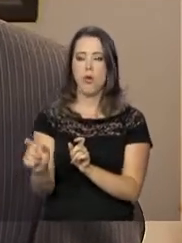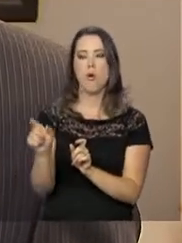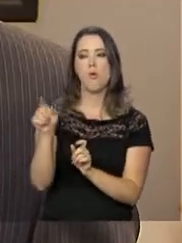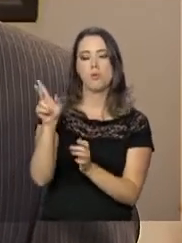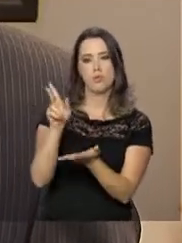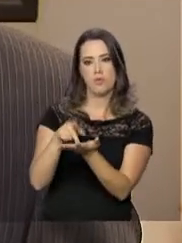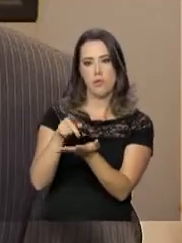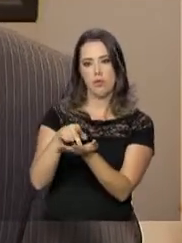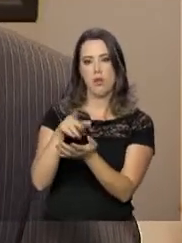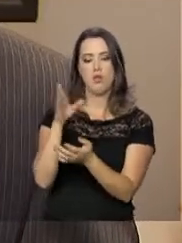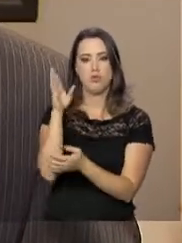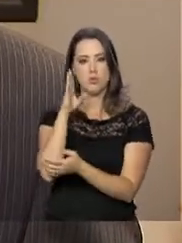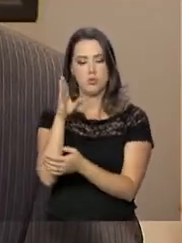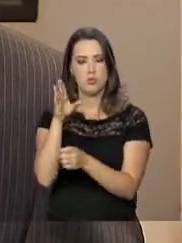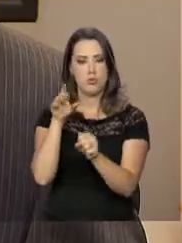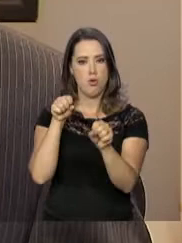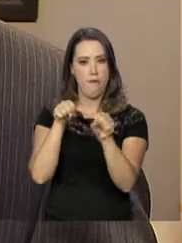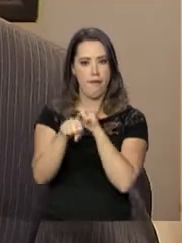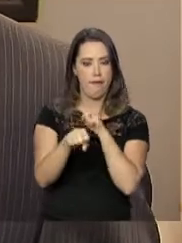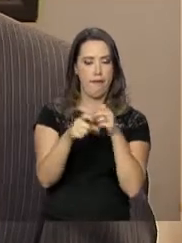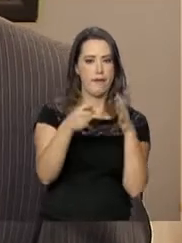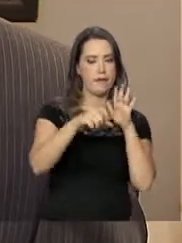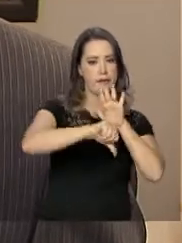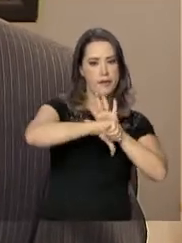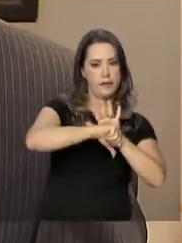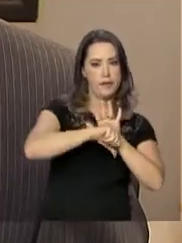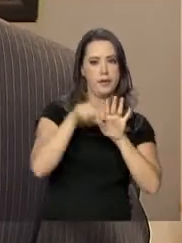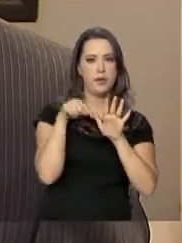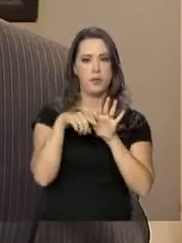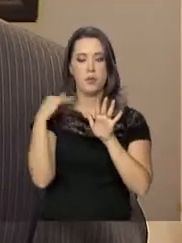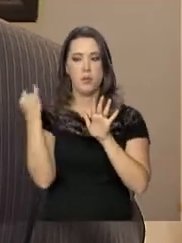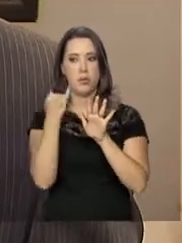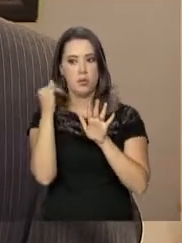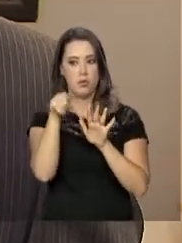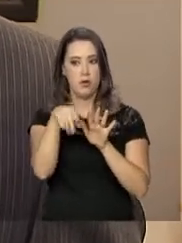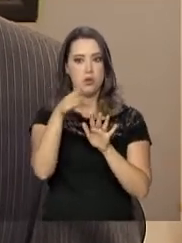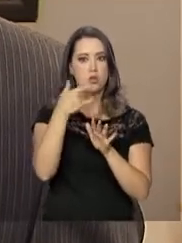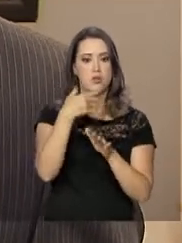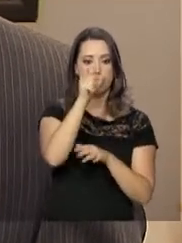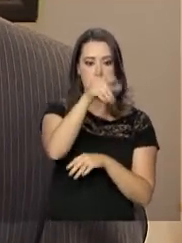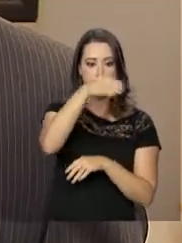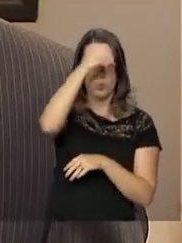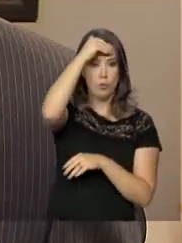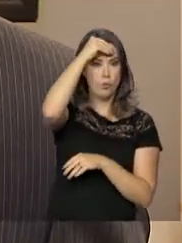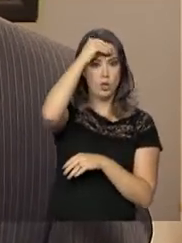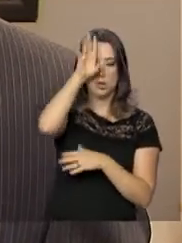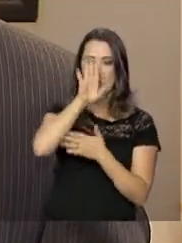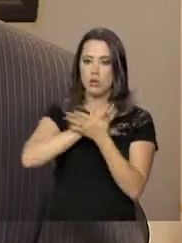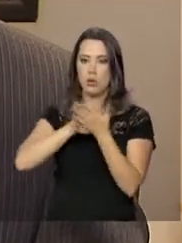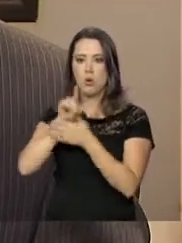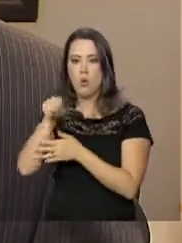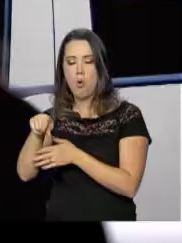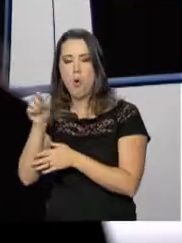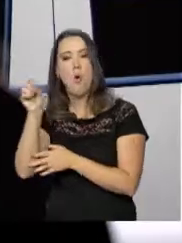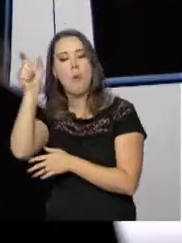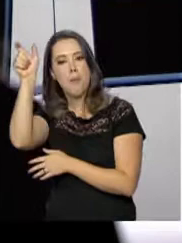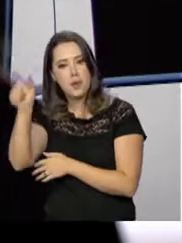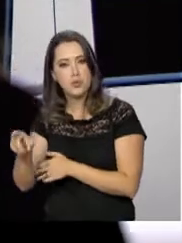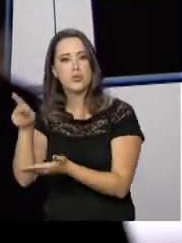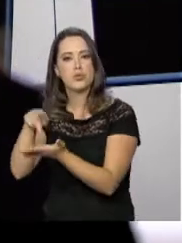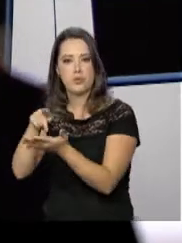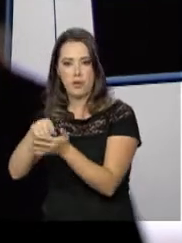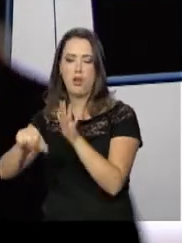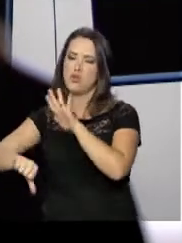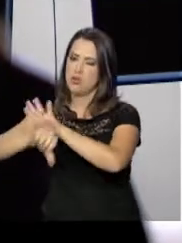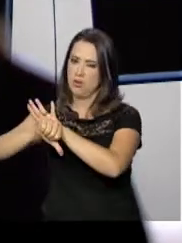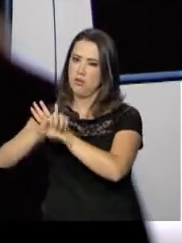nesse ponto é importante a gente destacar a importância, às vezes, para demonstrar a inocência de indivíduos equivocadamente apontados como autores de delícias. Para quem já